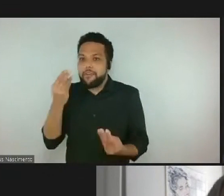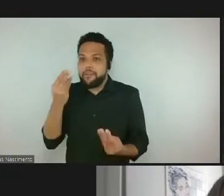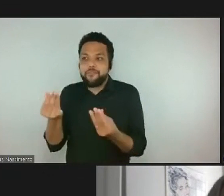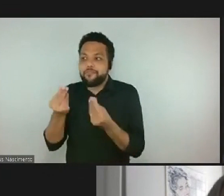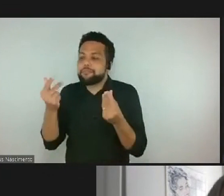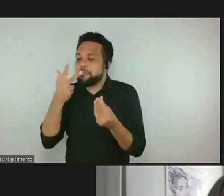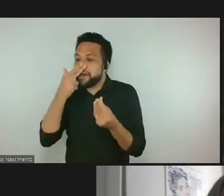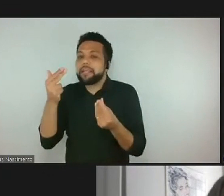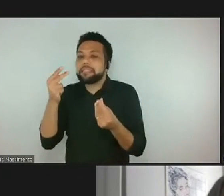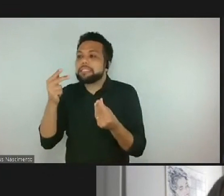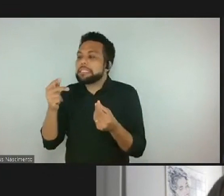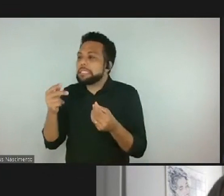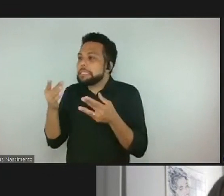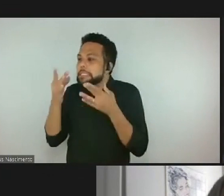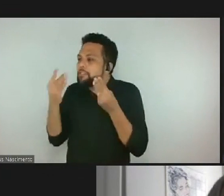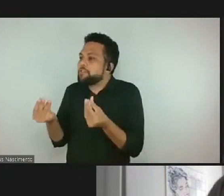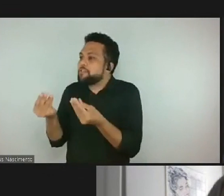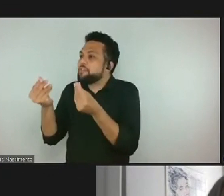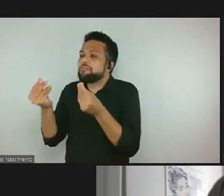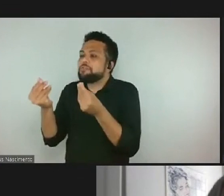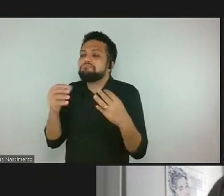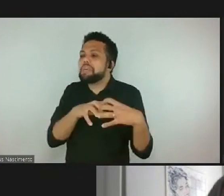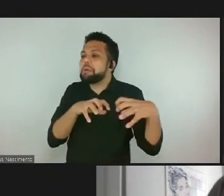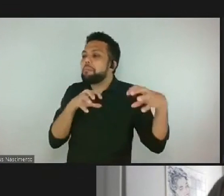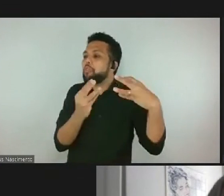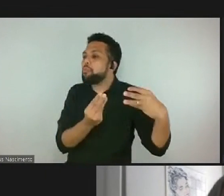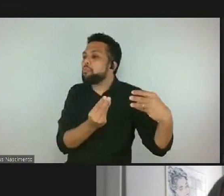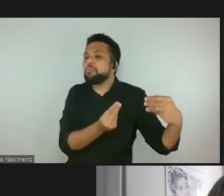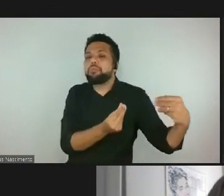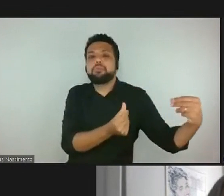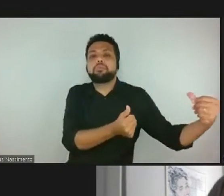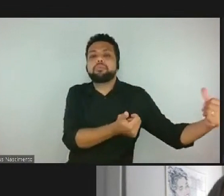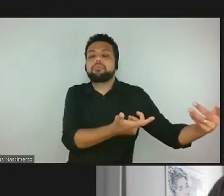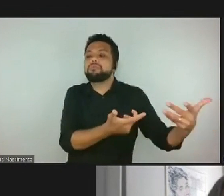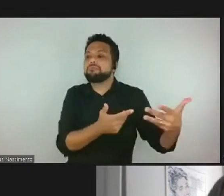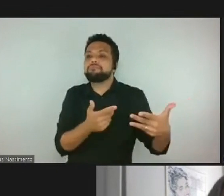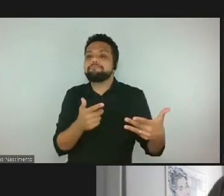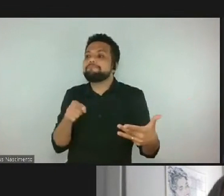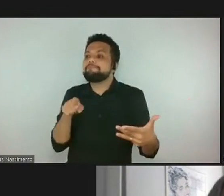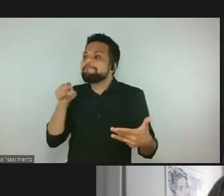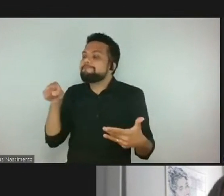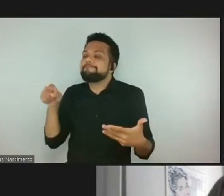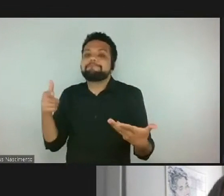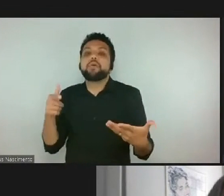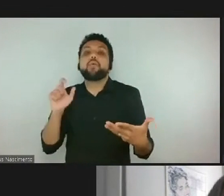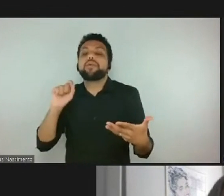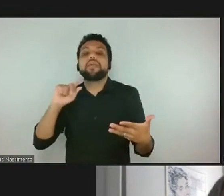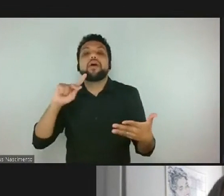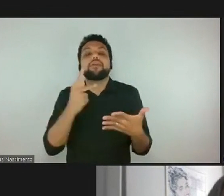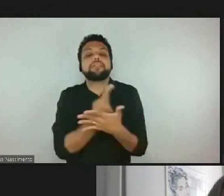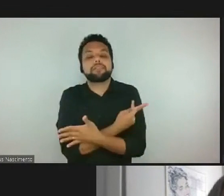maneira, submergir de novo essa coisa tão interessante que aconteceu durante a pandemia.